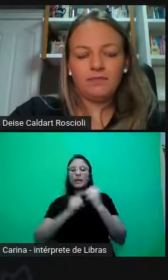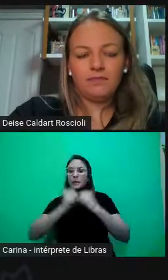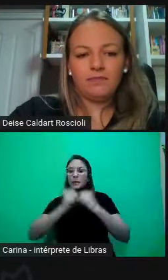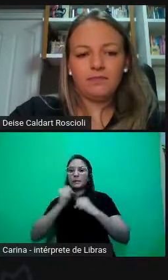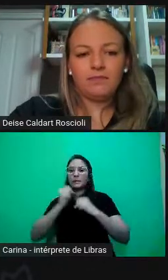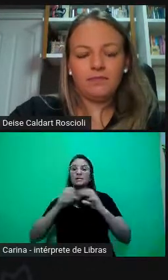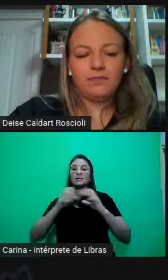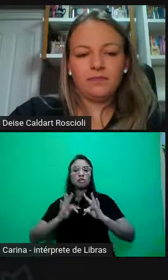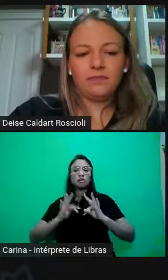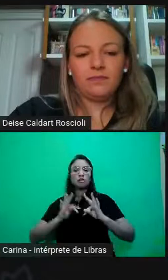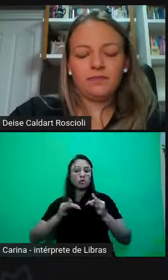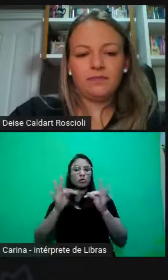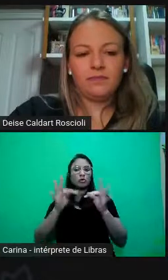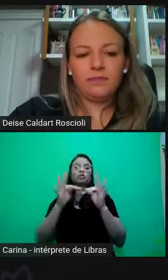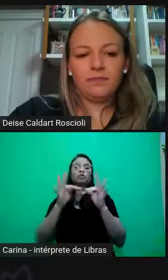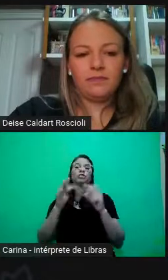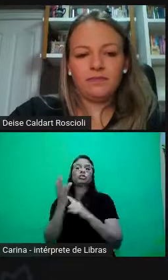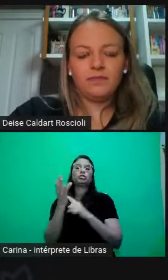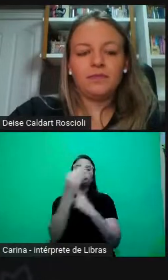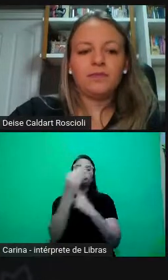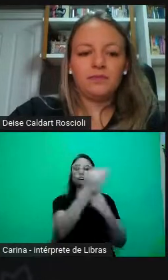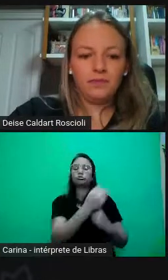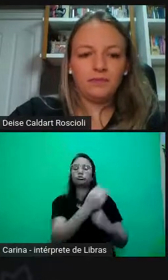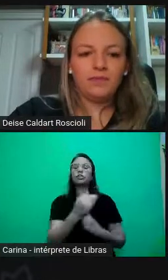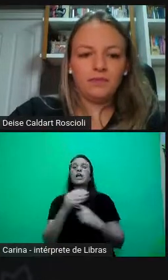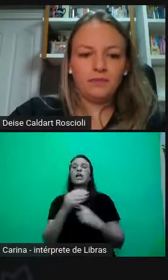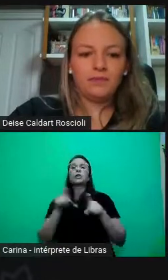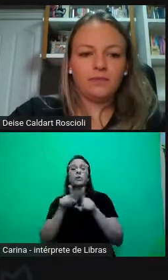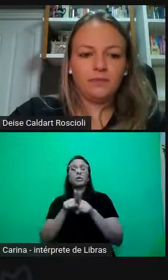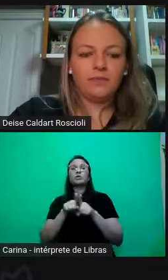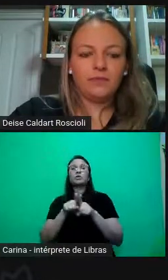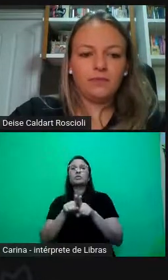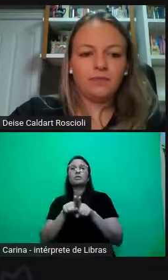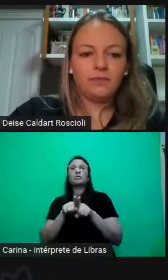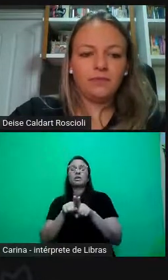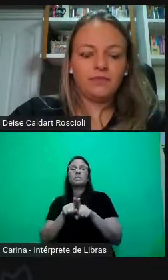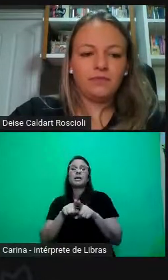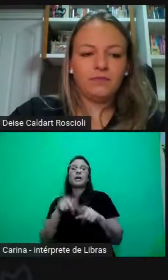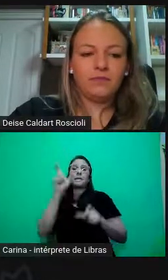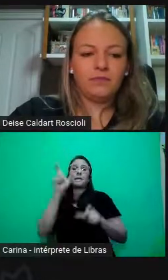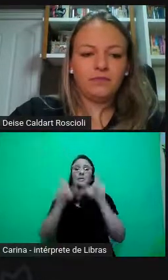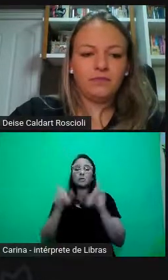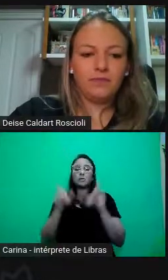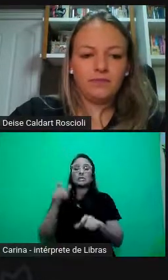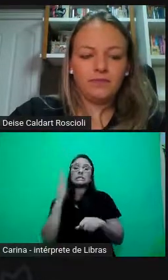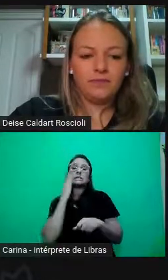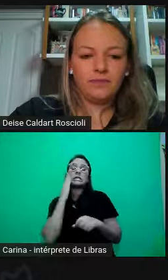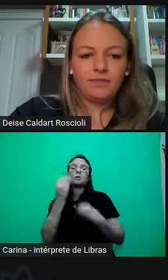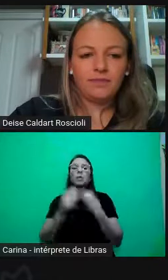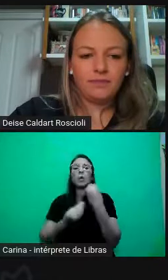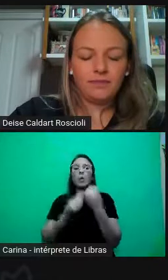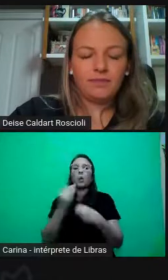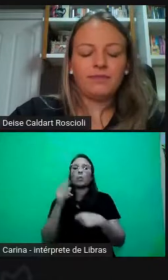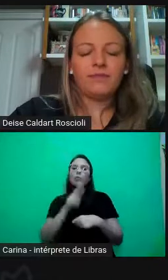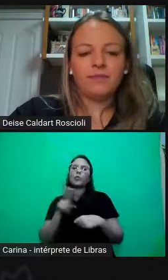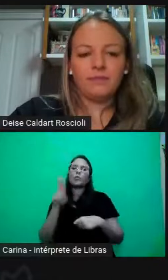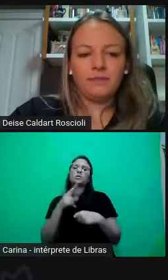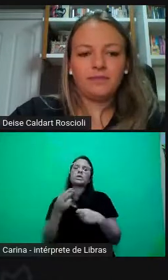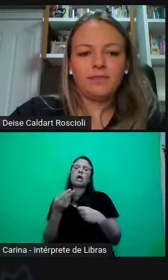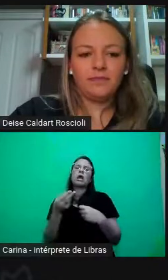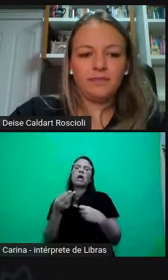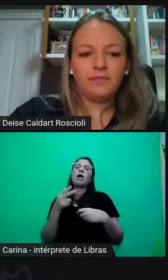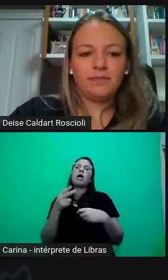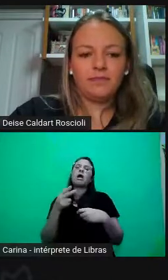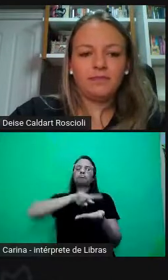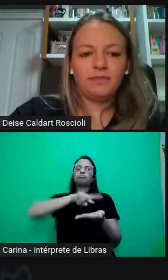sabem lidar com a diversidade e aí a gente vai ter mais um monte de vários exemplos de organizações que